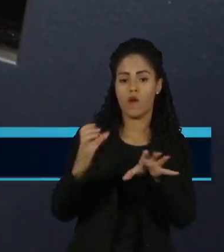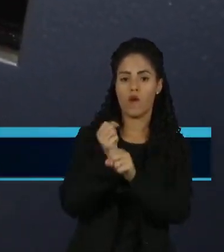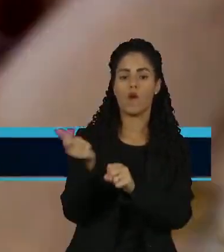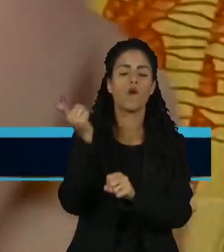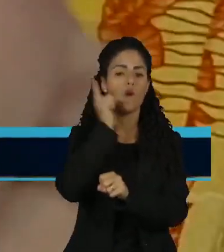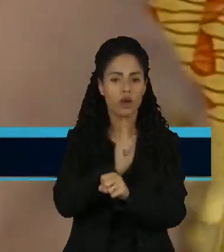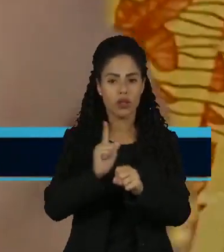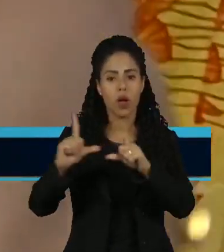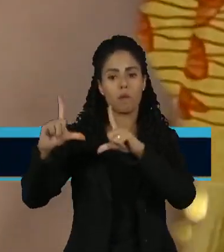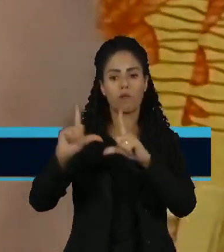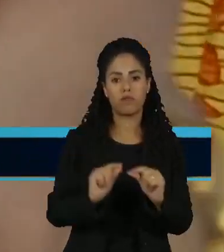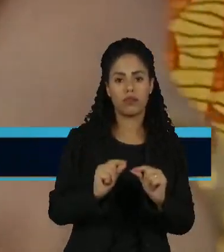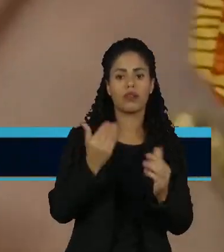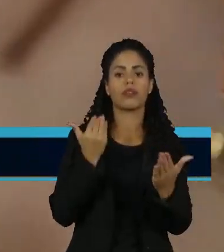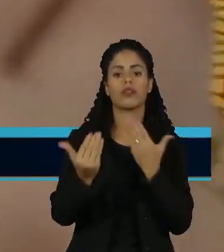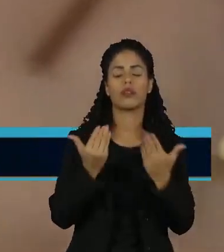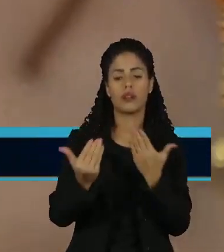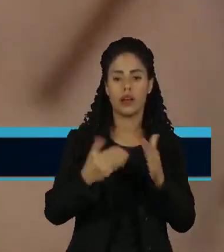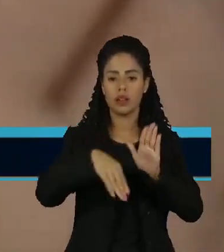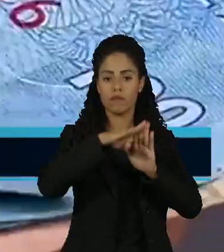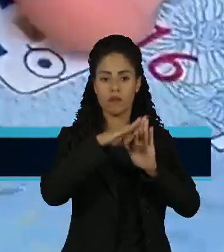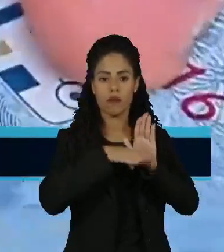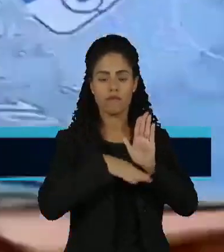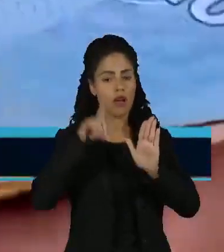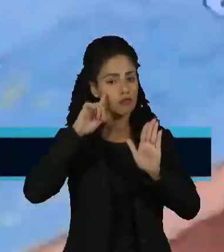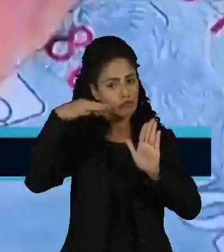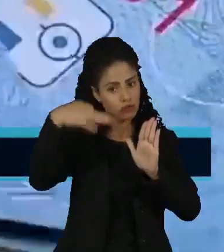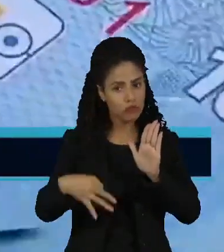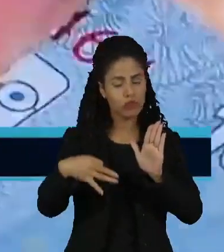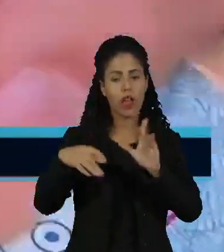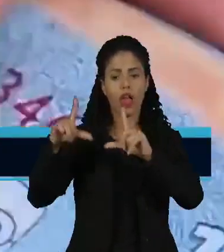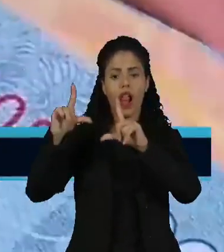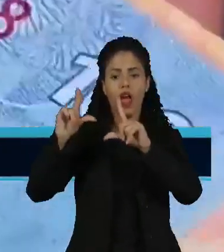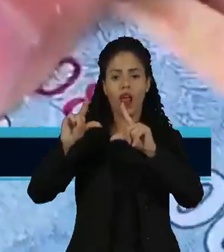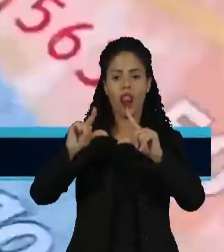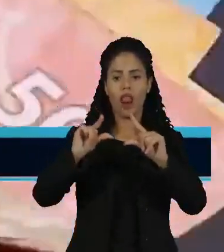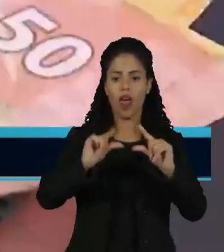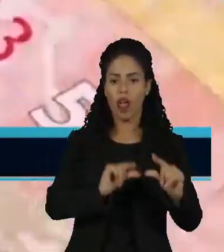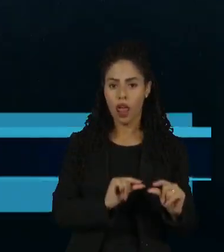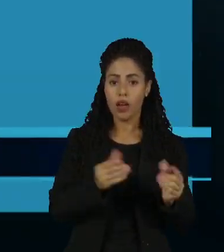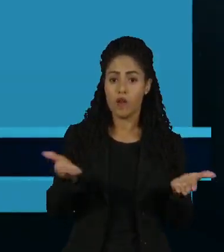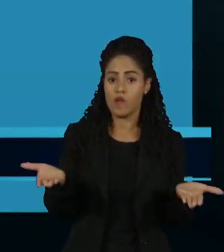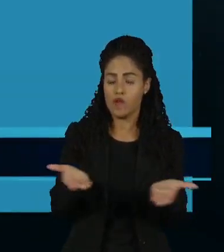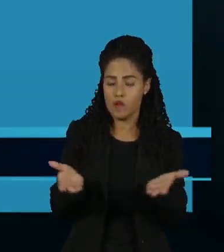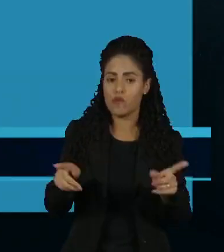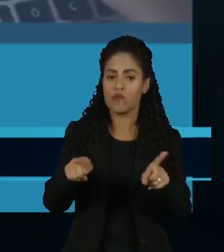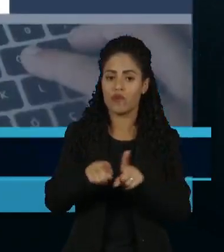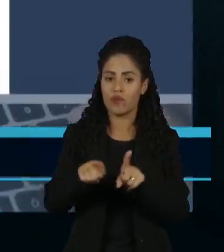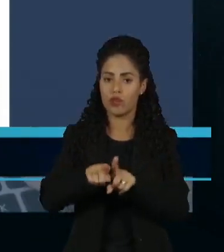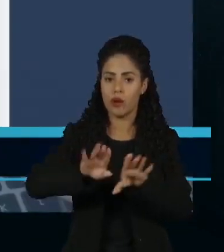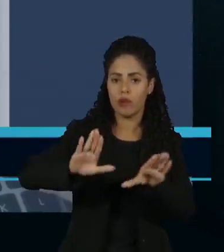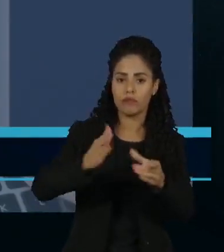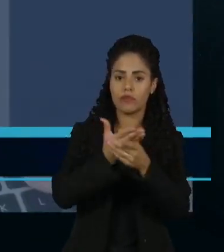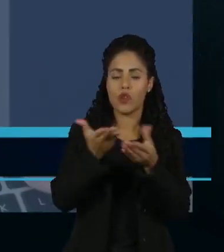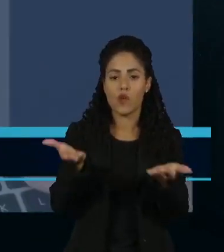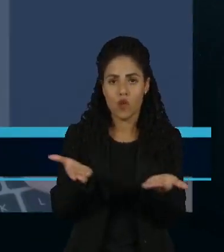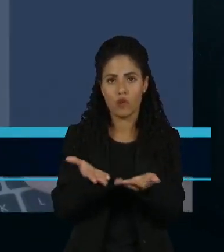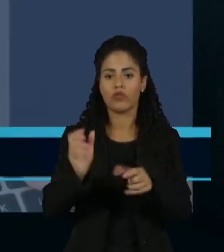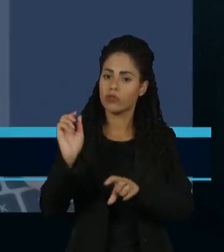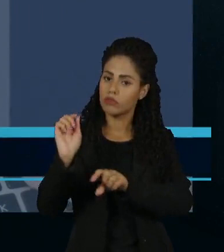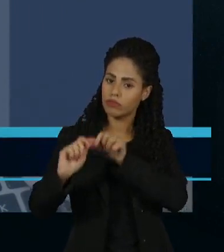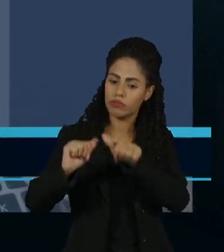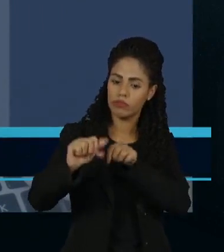inferior ao da caderneta de poupança, que tem a menor rentabilidade do mercado. A ação, que pode gerar a